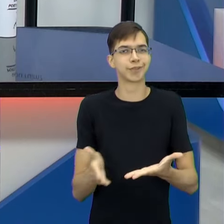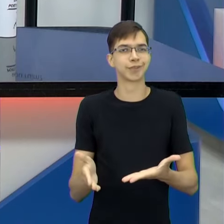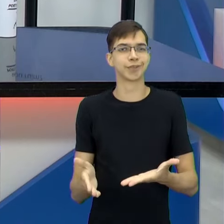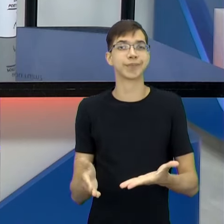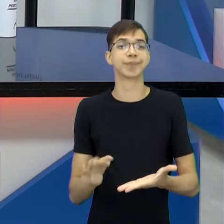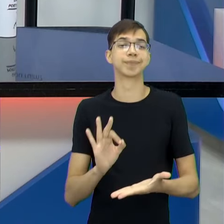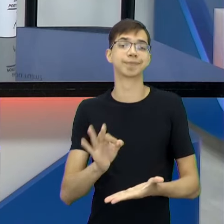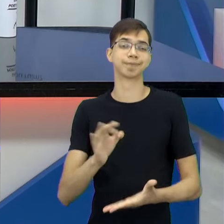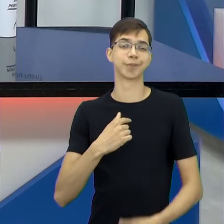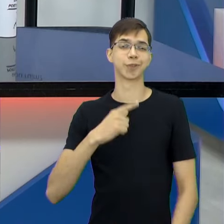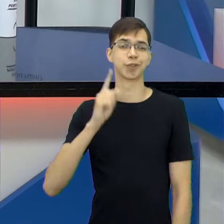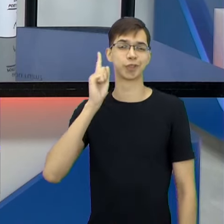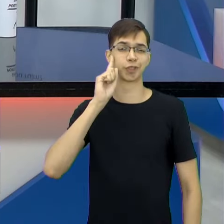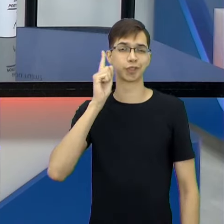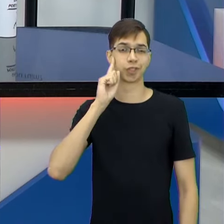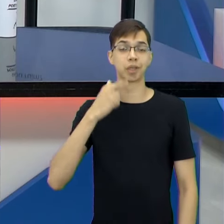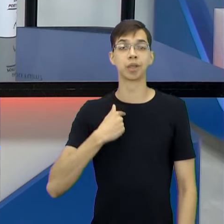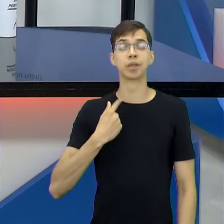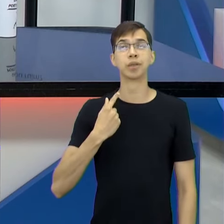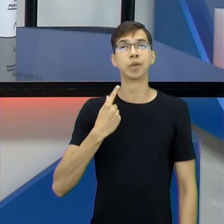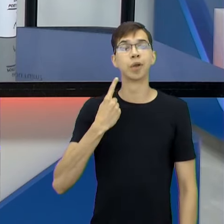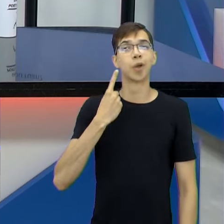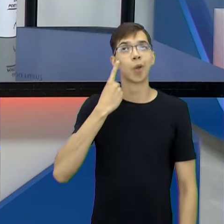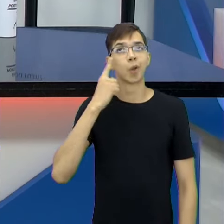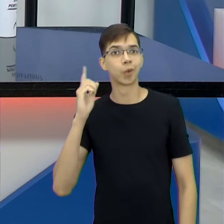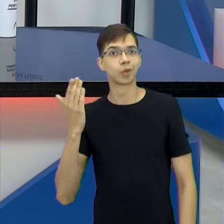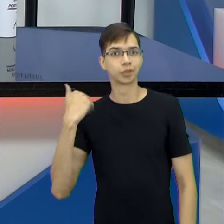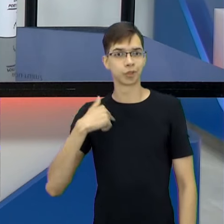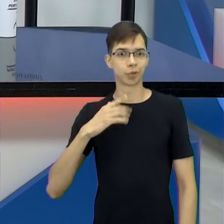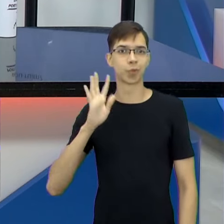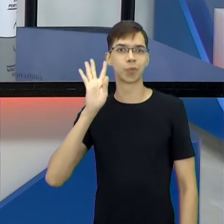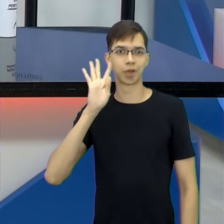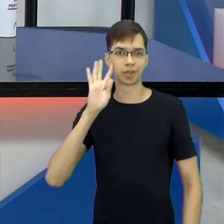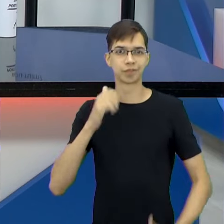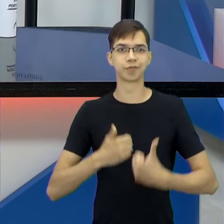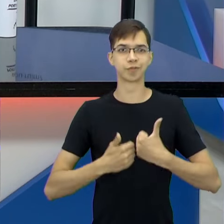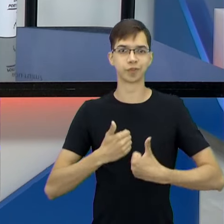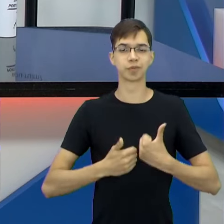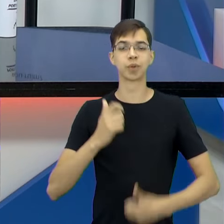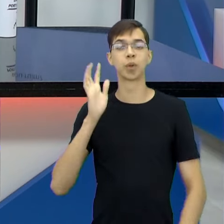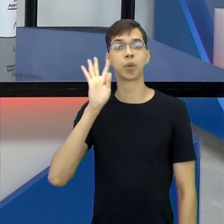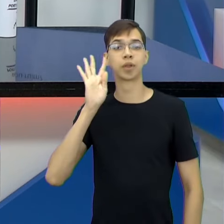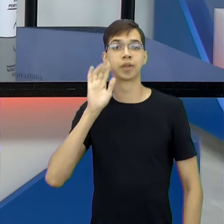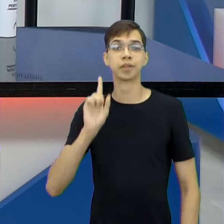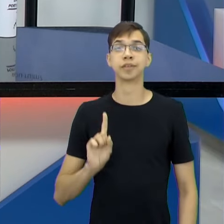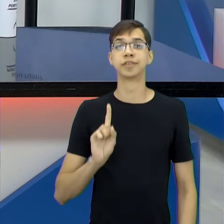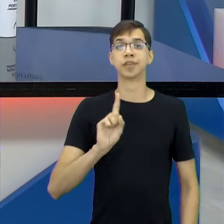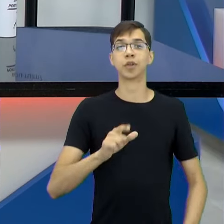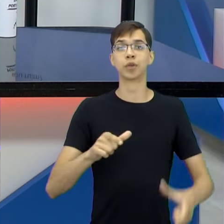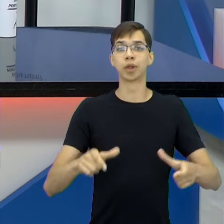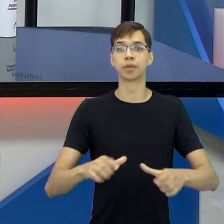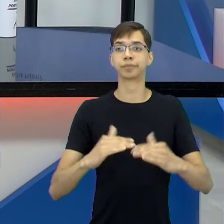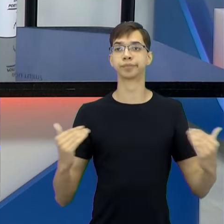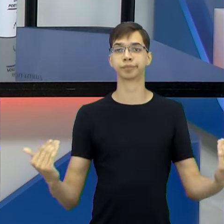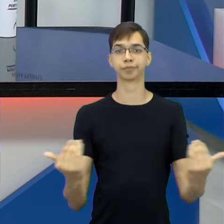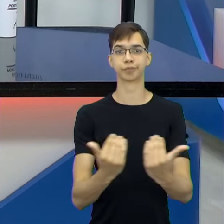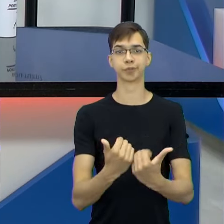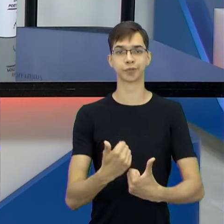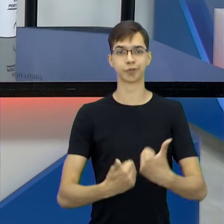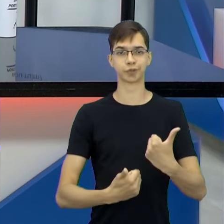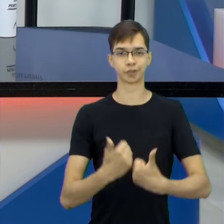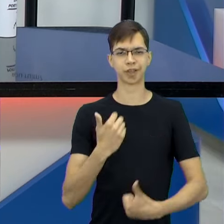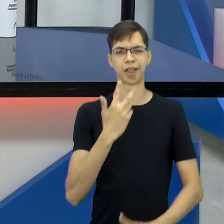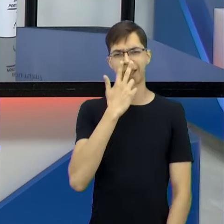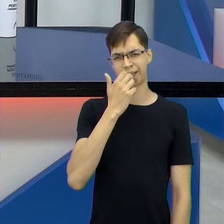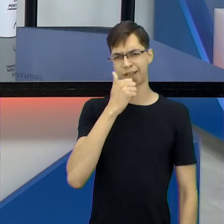trabalhava, estava para casa. Um dia, uma quarta-feira. Tem dia mais normal que quarta-feira? Quarta-feira. Se uma quarta-feira, vai lá no estádio de futebol. Talvez a professora